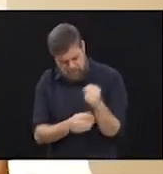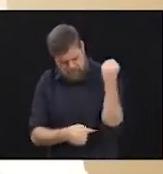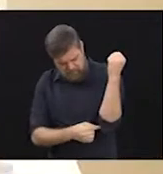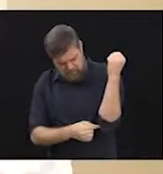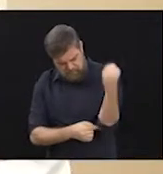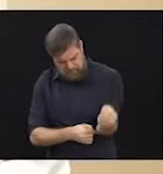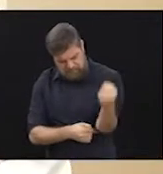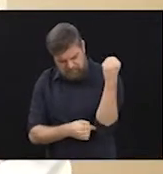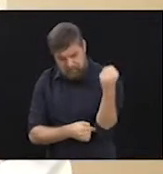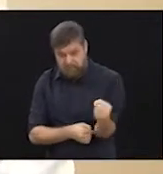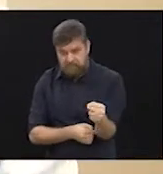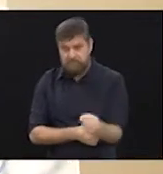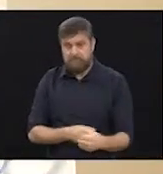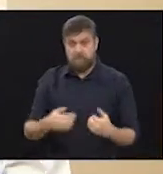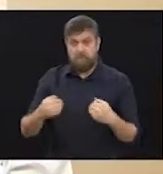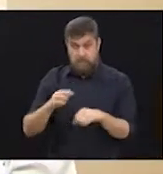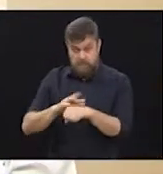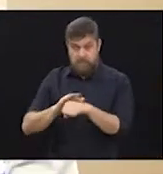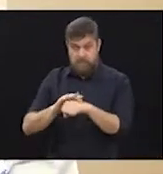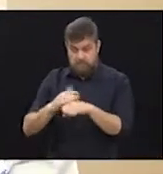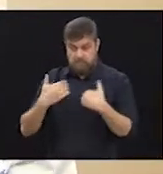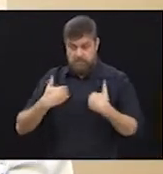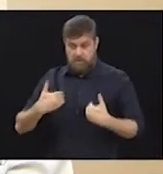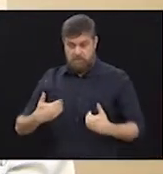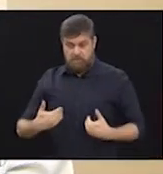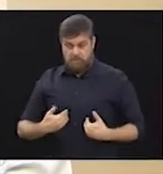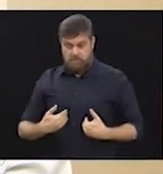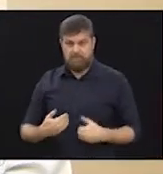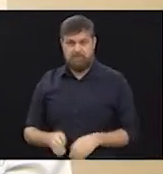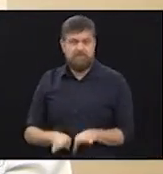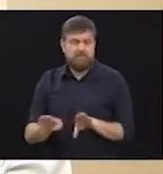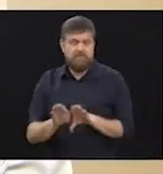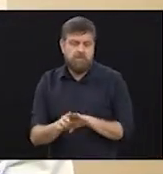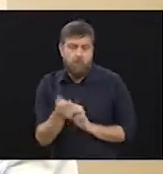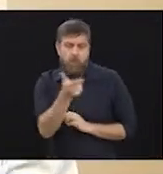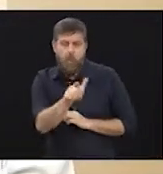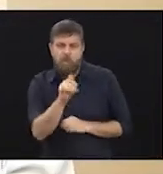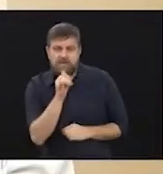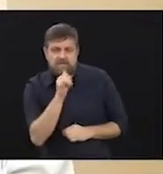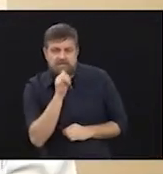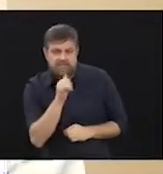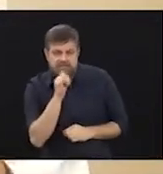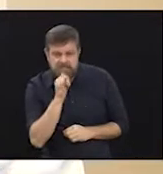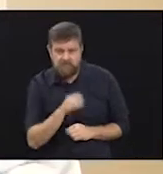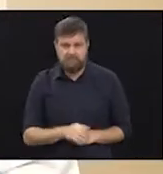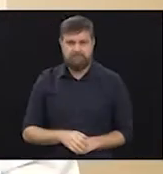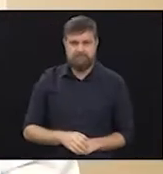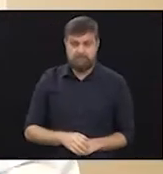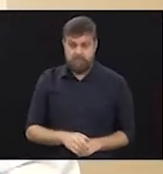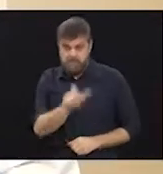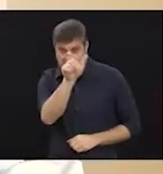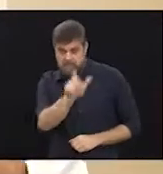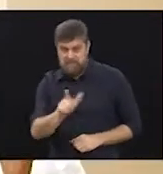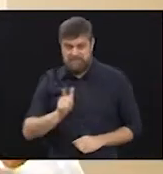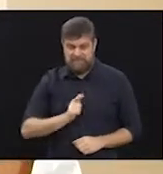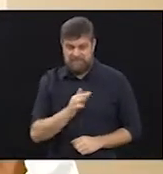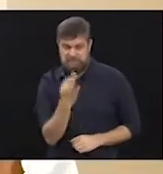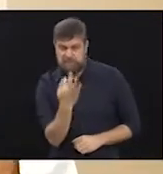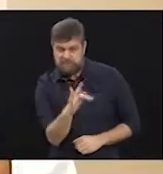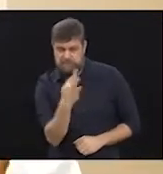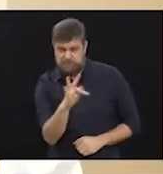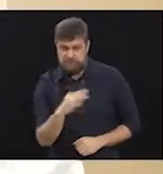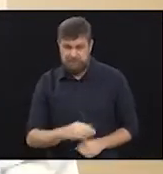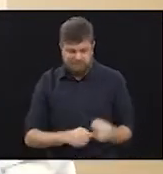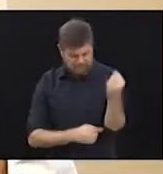autoimune. Mas, por exemplo, tem uma outra doença reumatológica que não é autoimune, que você pode ter uma artrite, que é essa